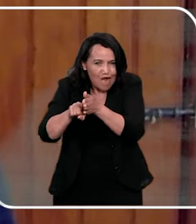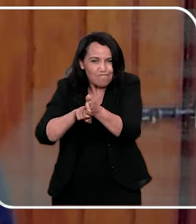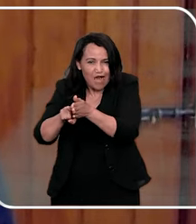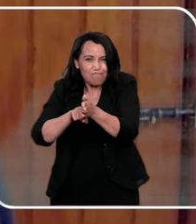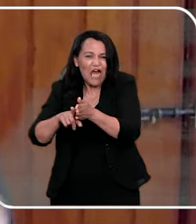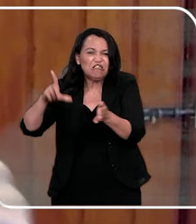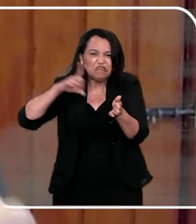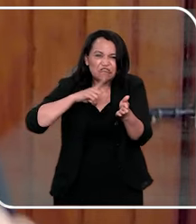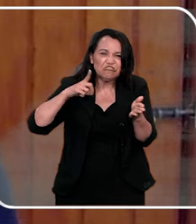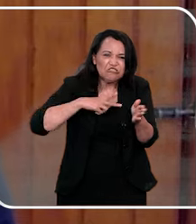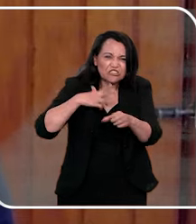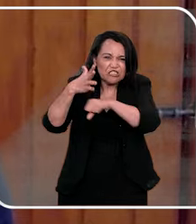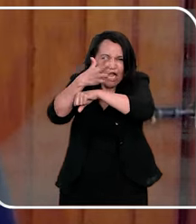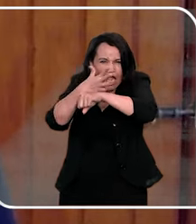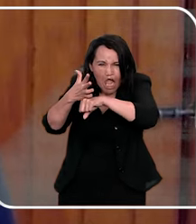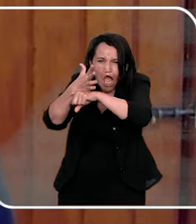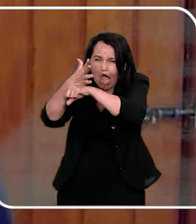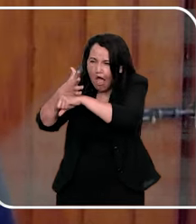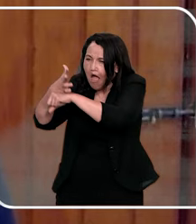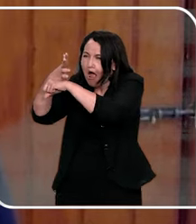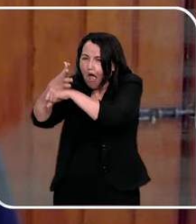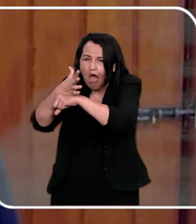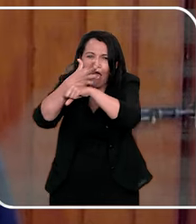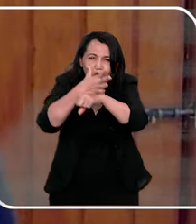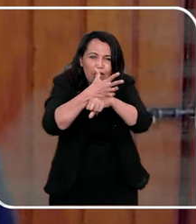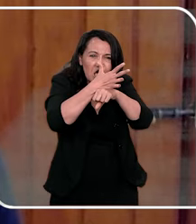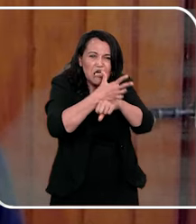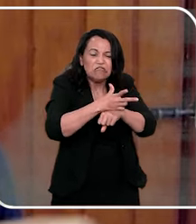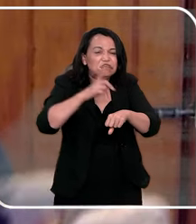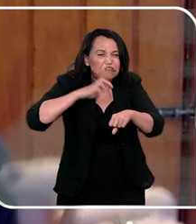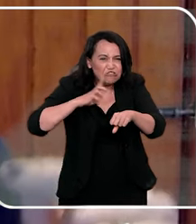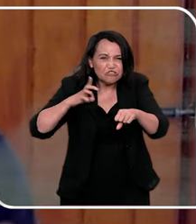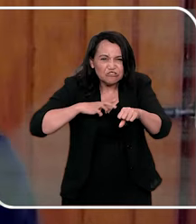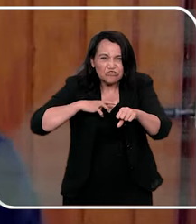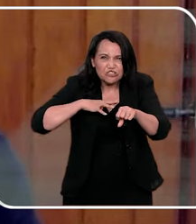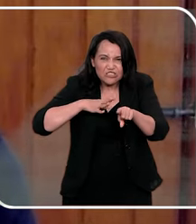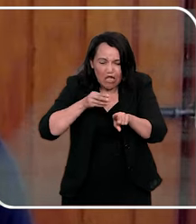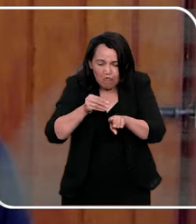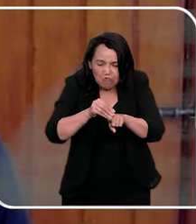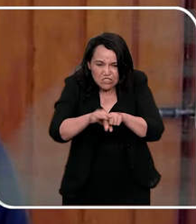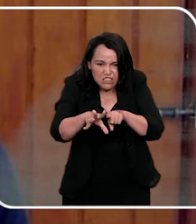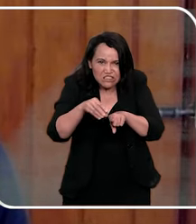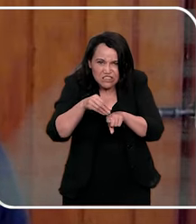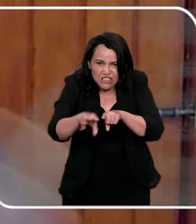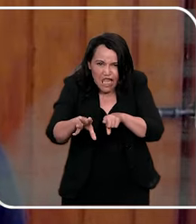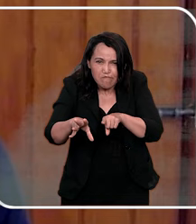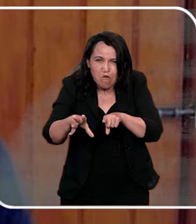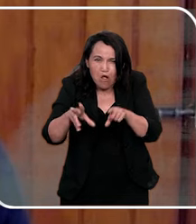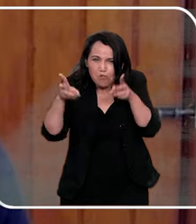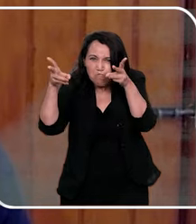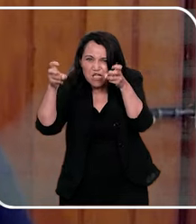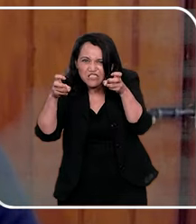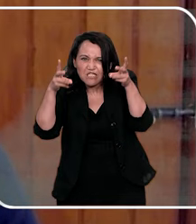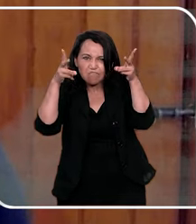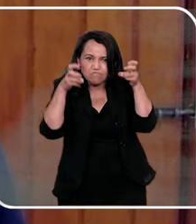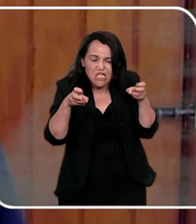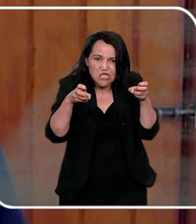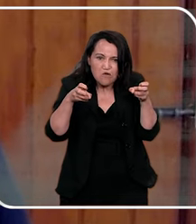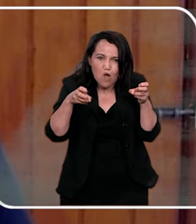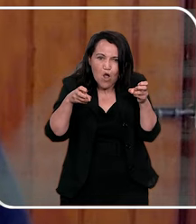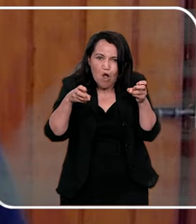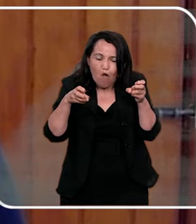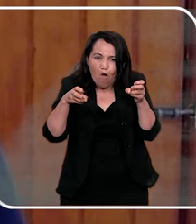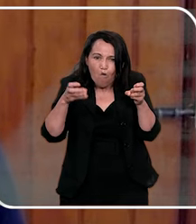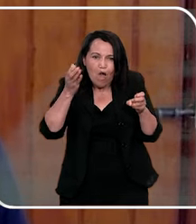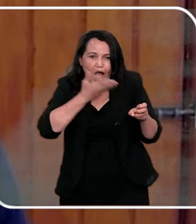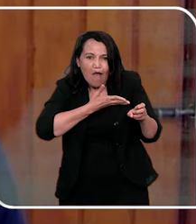durante a investigação, quando a bomba estourou mesmo, que viu que tinha, tinha câmera, tinha muita coisa, levava, que tinha seme na roupa, então pronto,